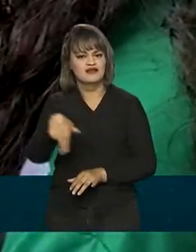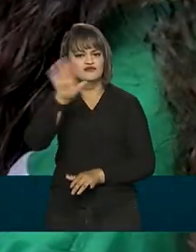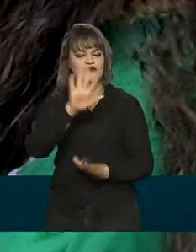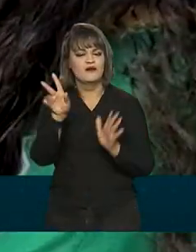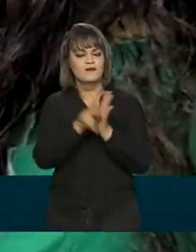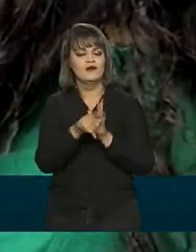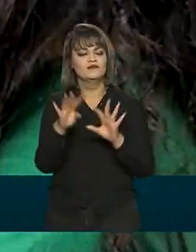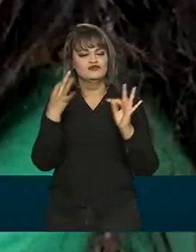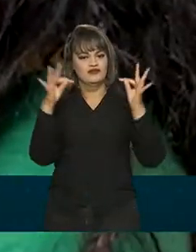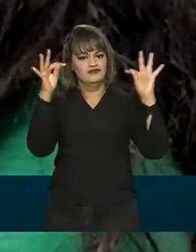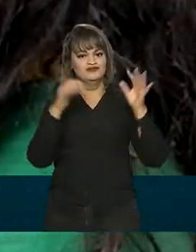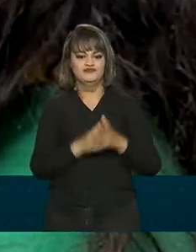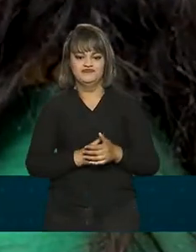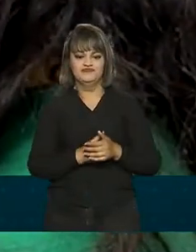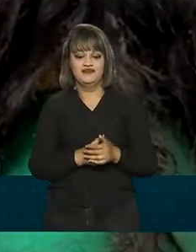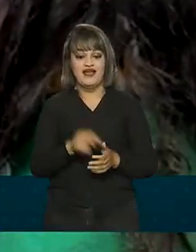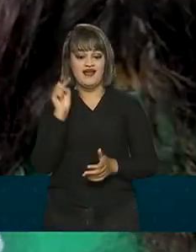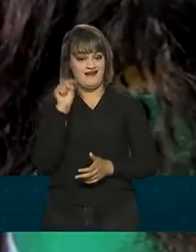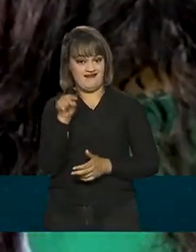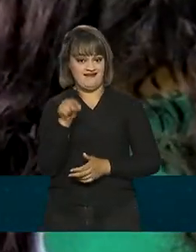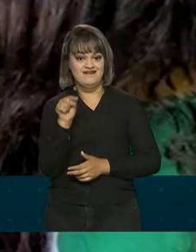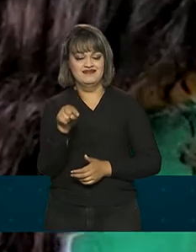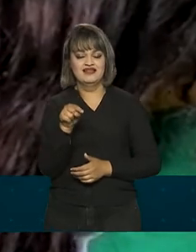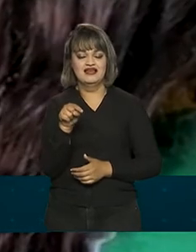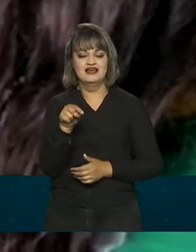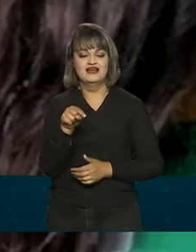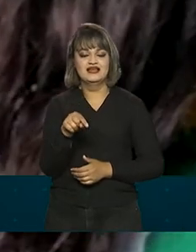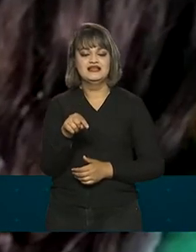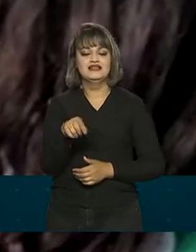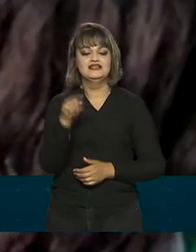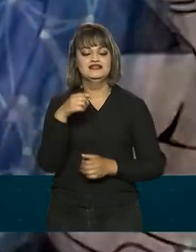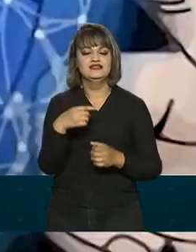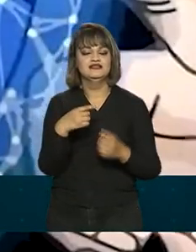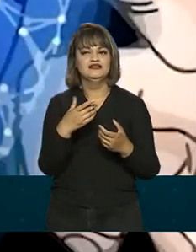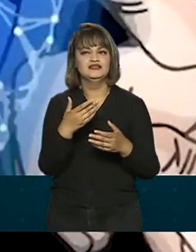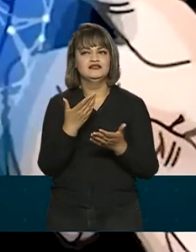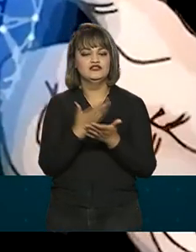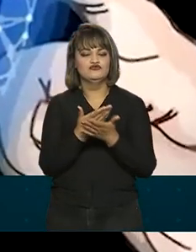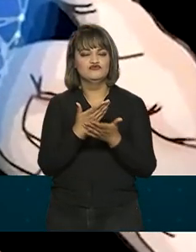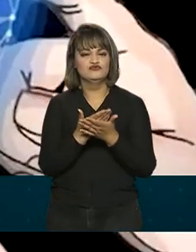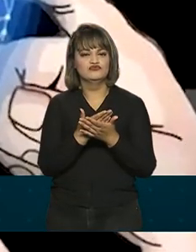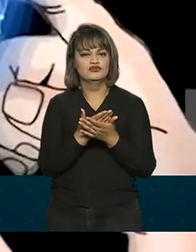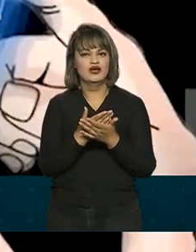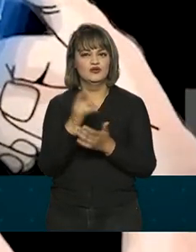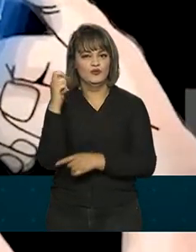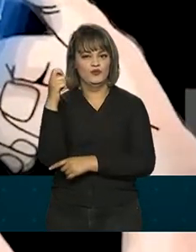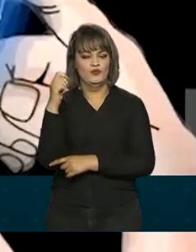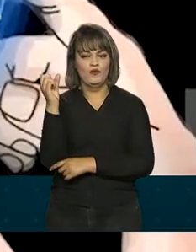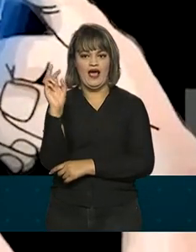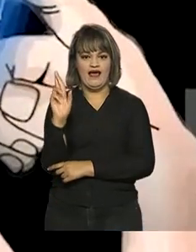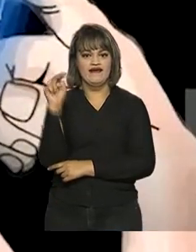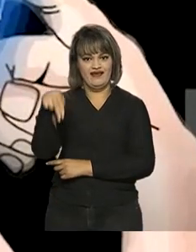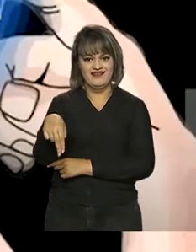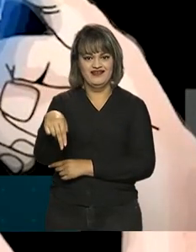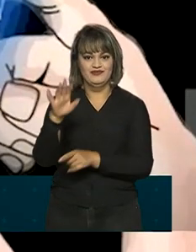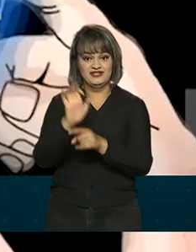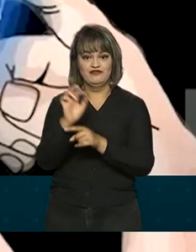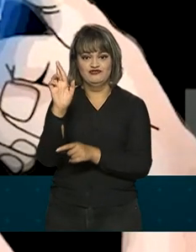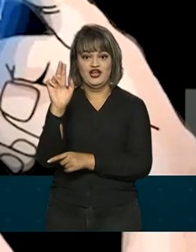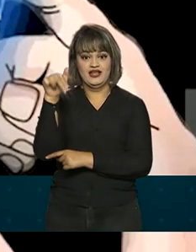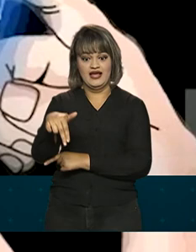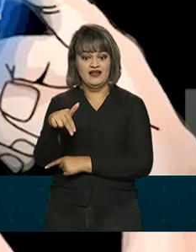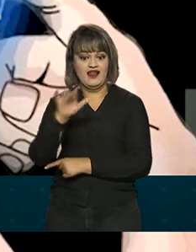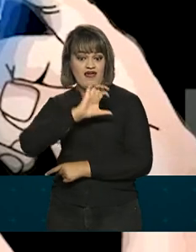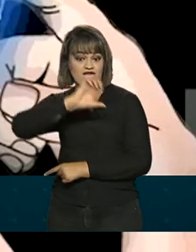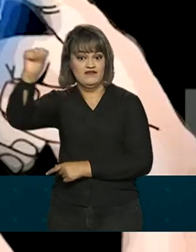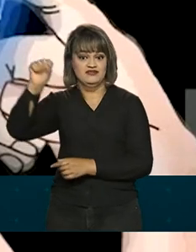Ciência e Tecnologia. A estudante do SESI de São Gonçalo do Amarante, no Rio Grande do Norte, venceu o concurso de